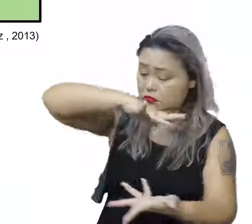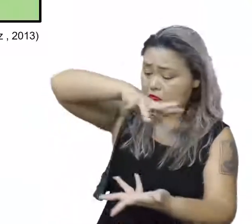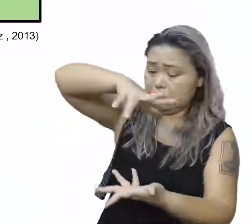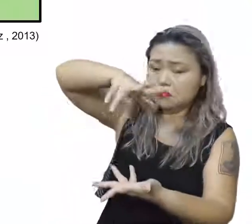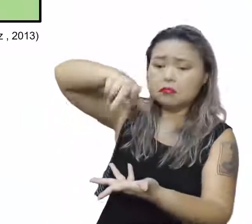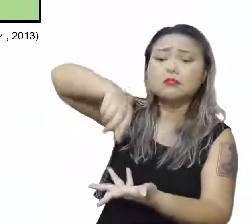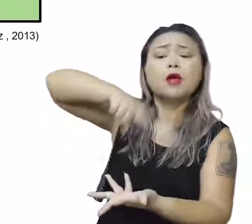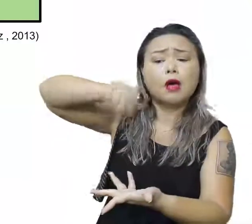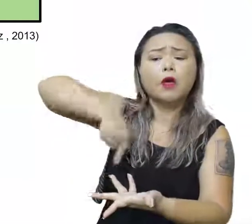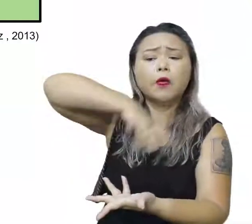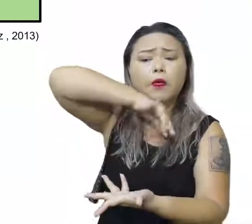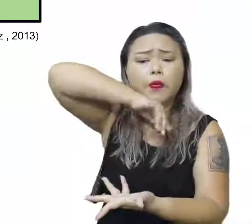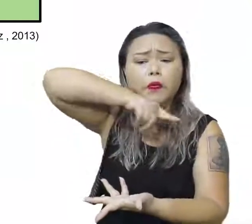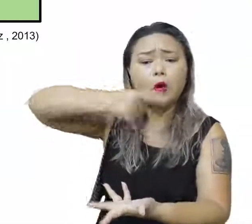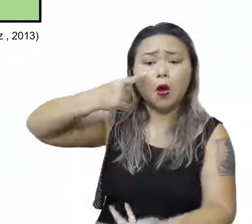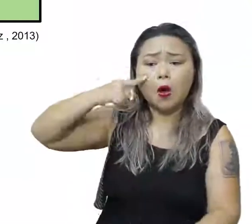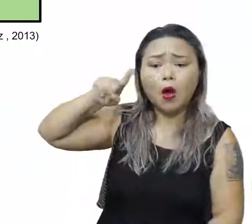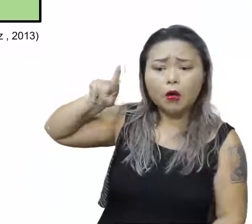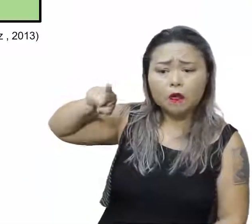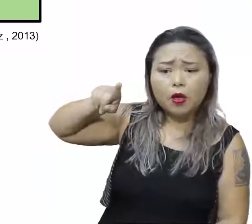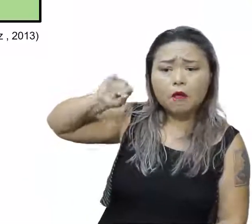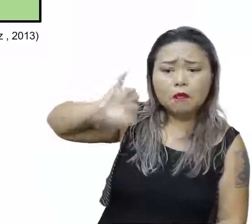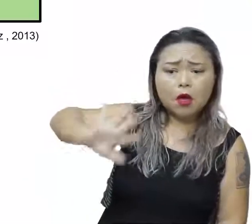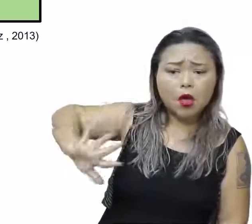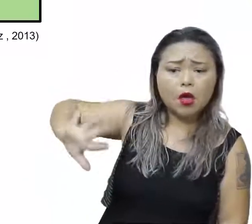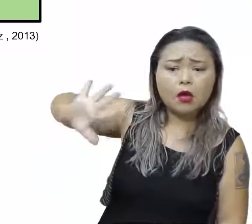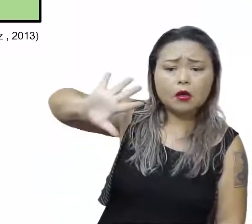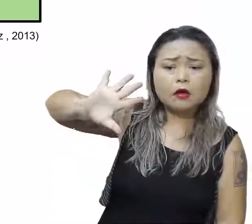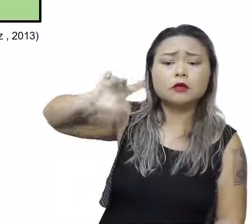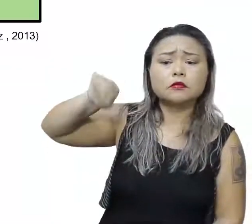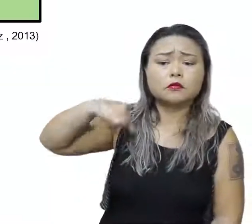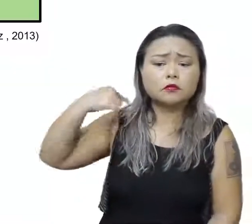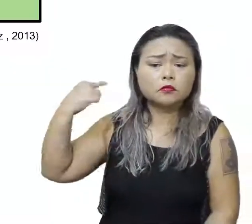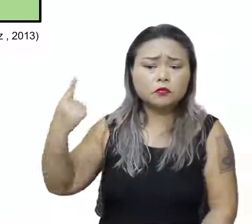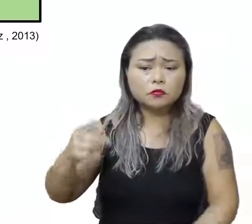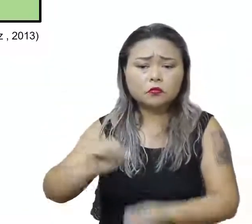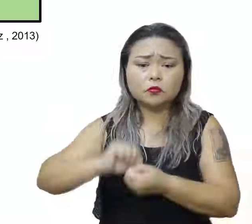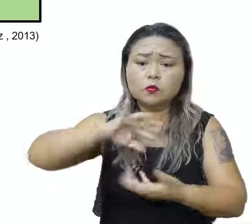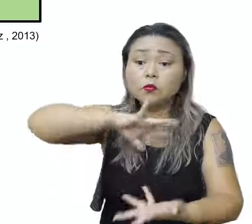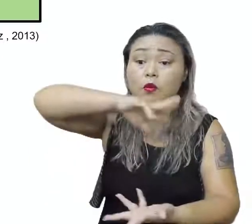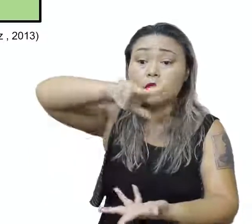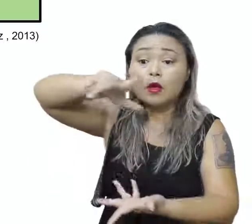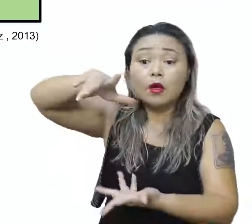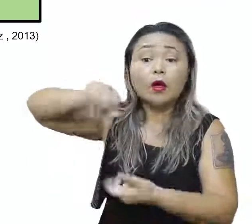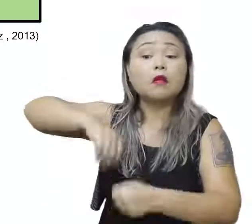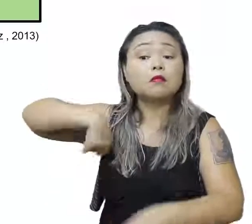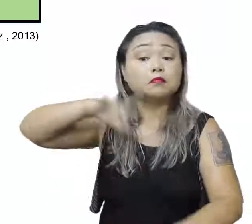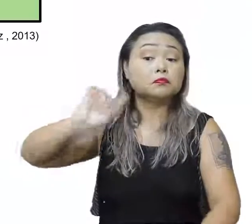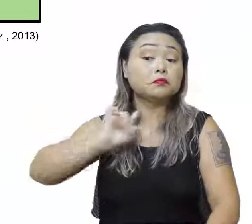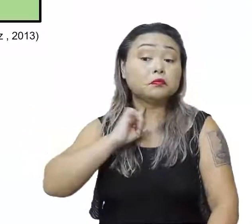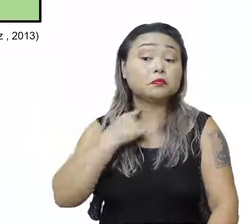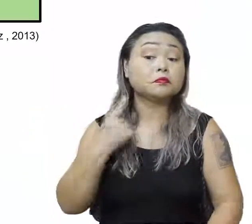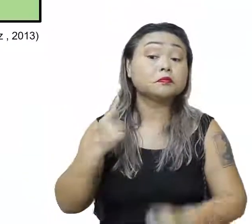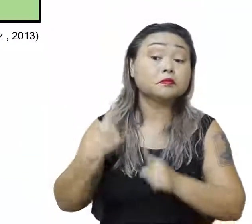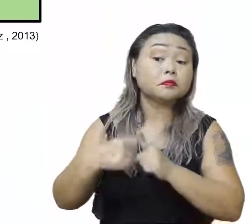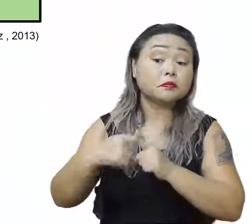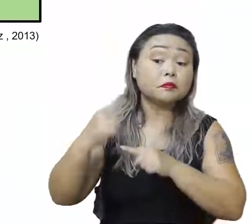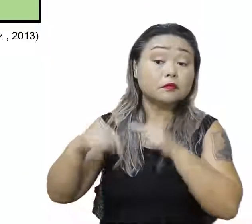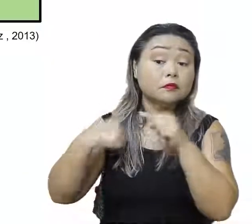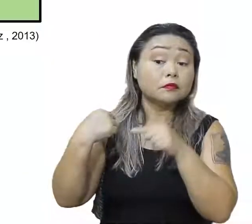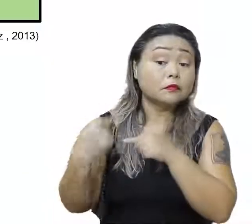como se pode observar aí na imagem, o nosso planeta bastante poluído. Isso resulta de quê?